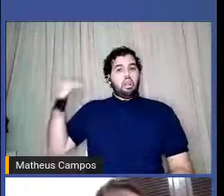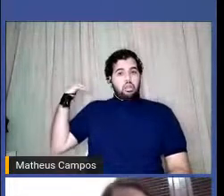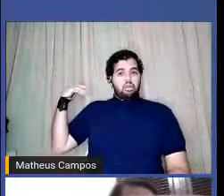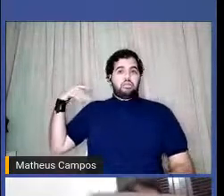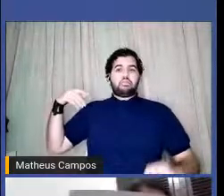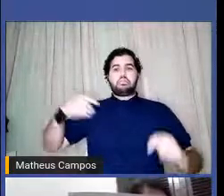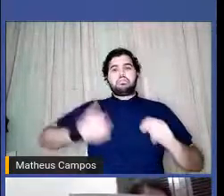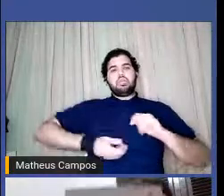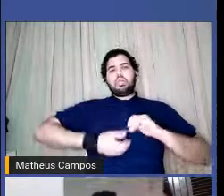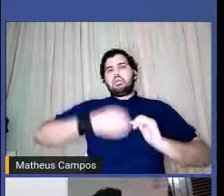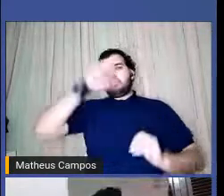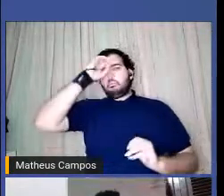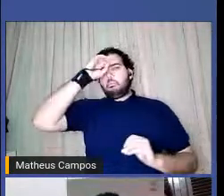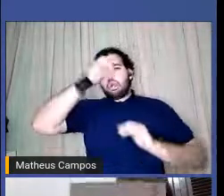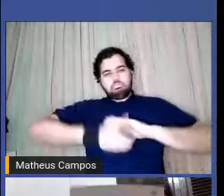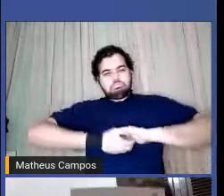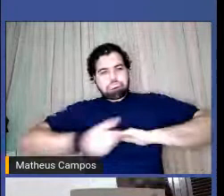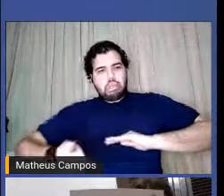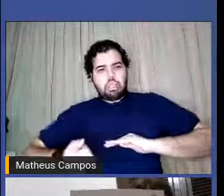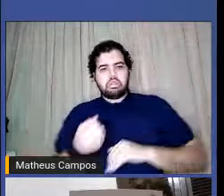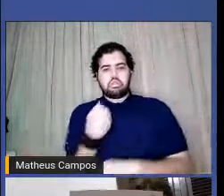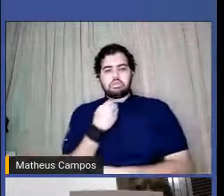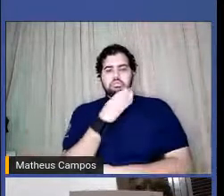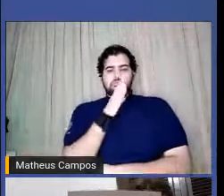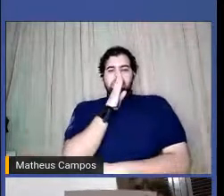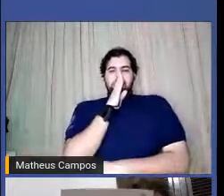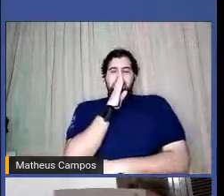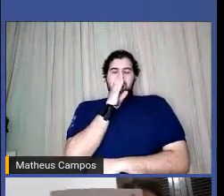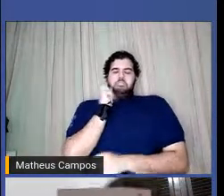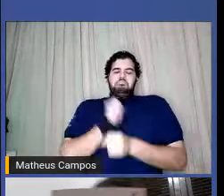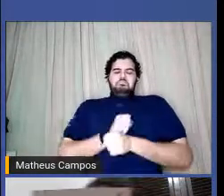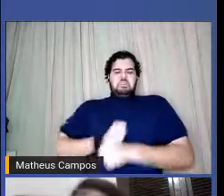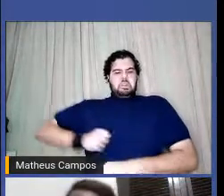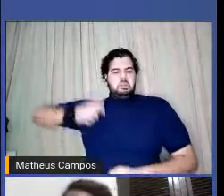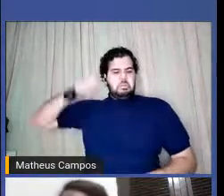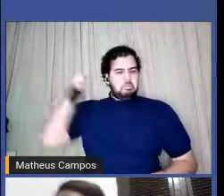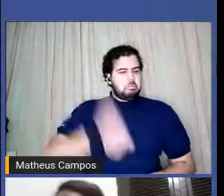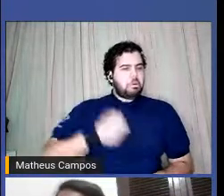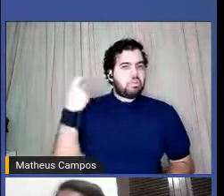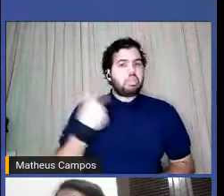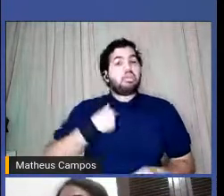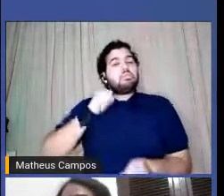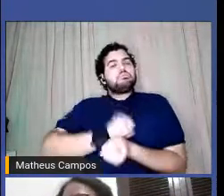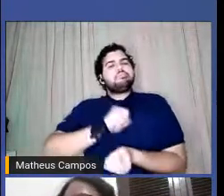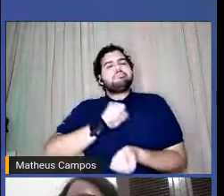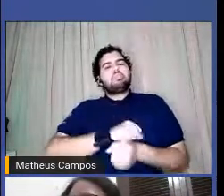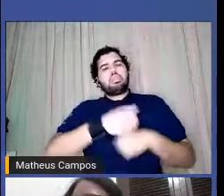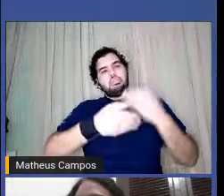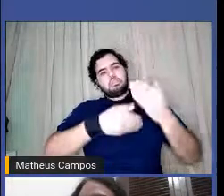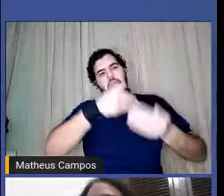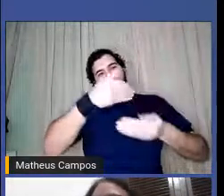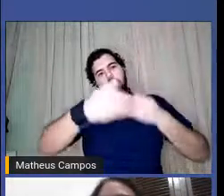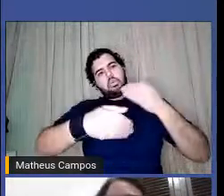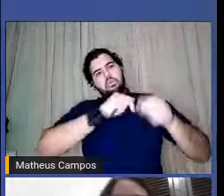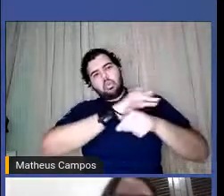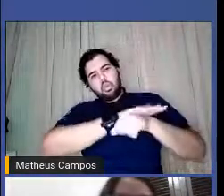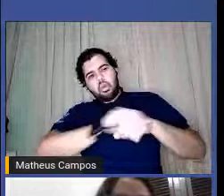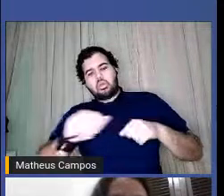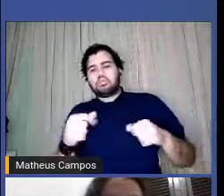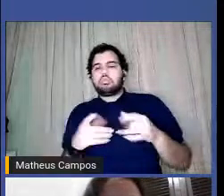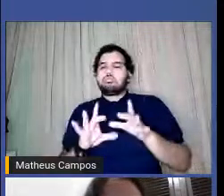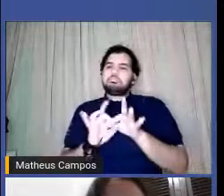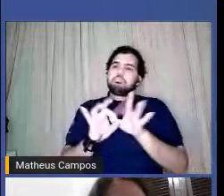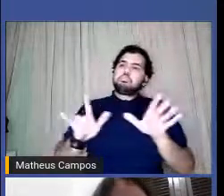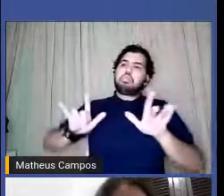inocência, em silêncio, sutilmente violada, esperei a cura com o tempo e me entreguei aos amores como